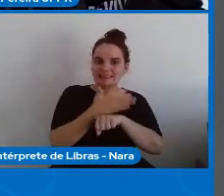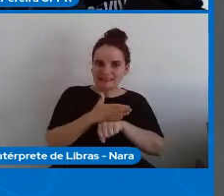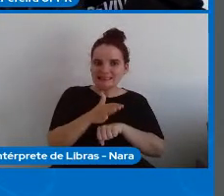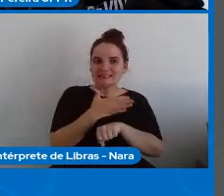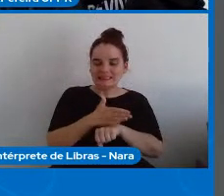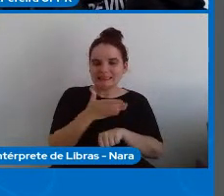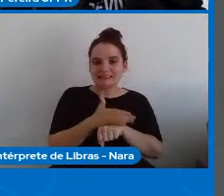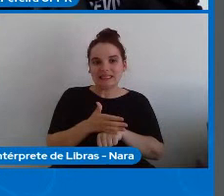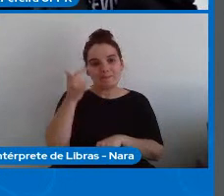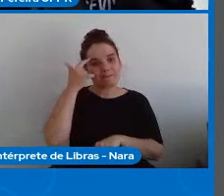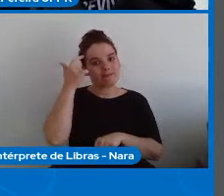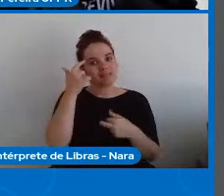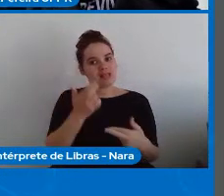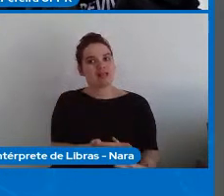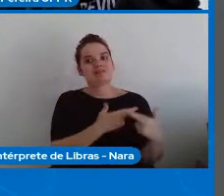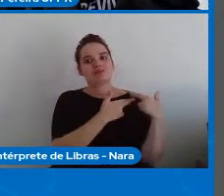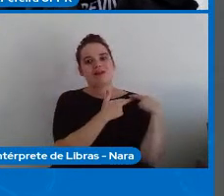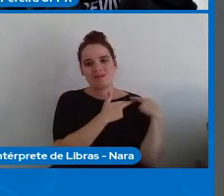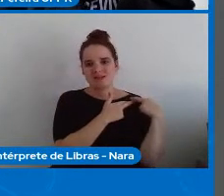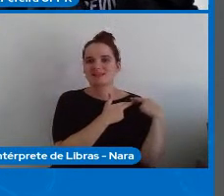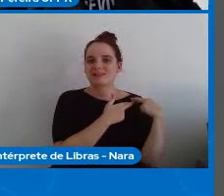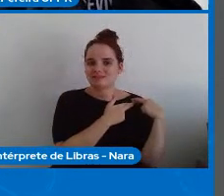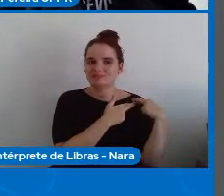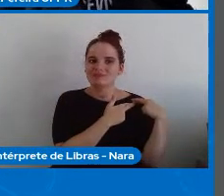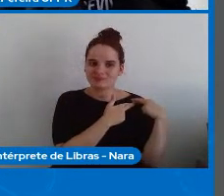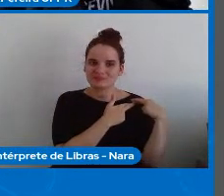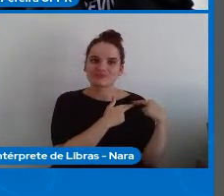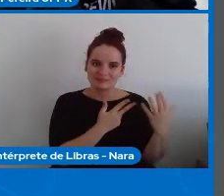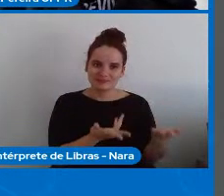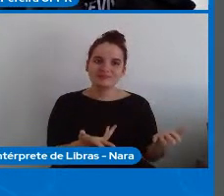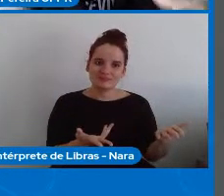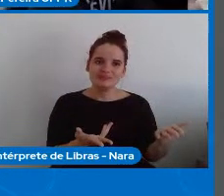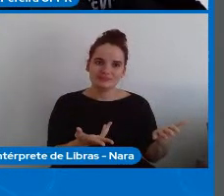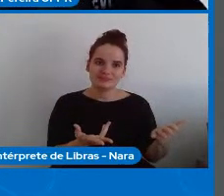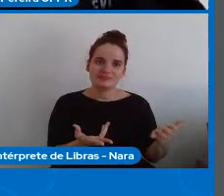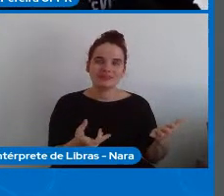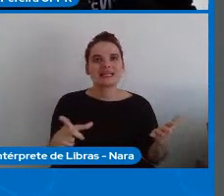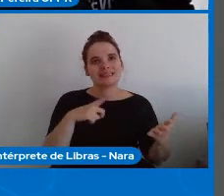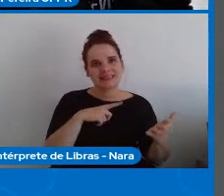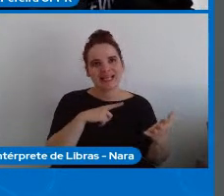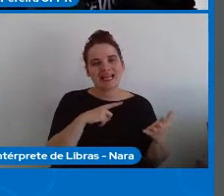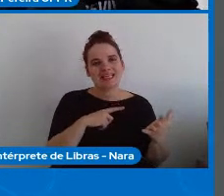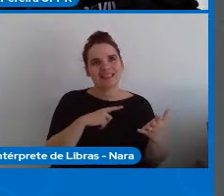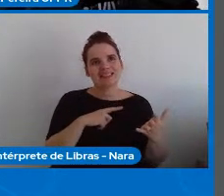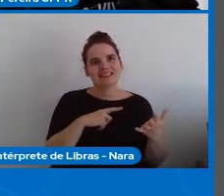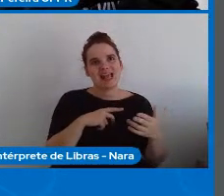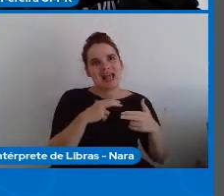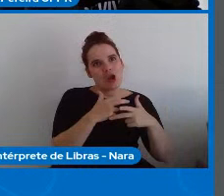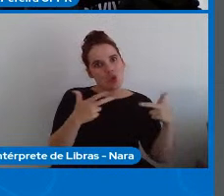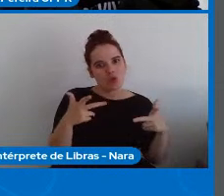pessoas até questões um pouco mais abstratas e abrangentes para